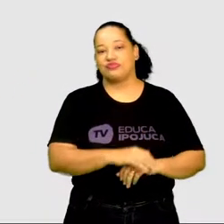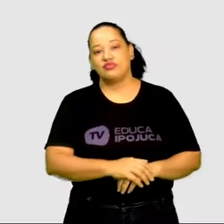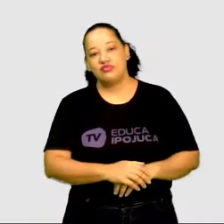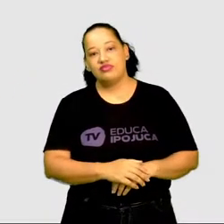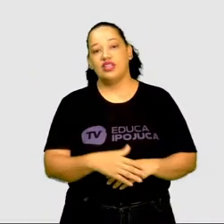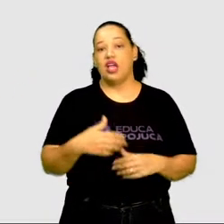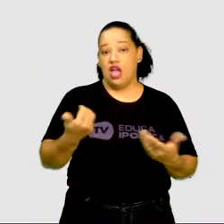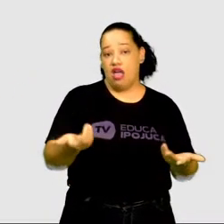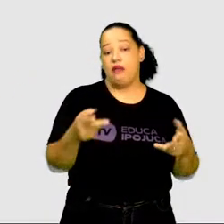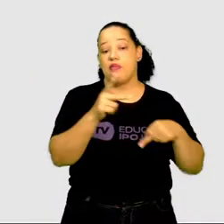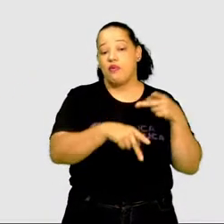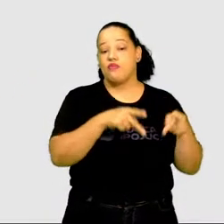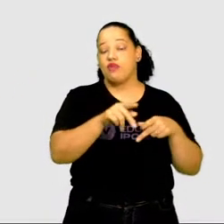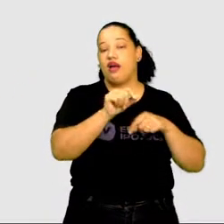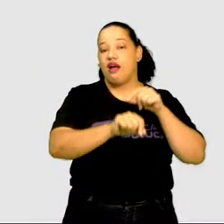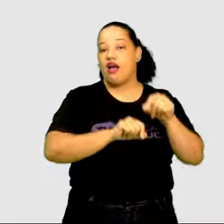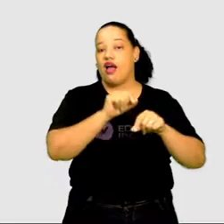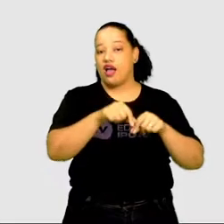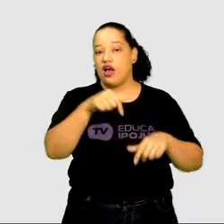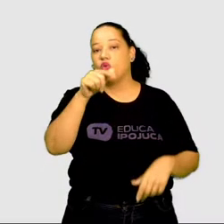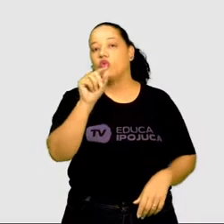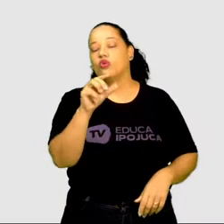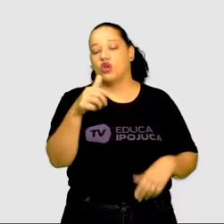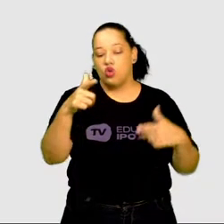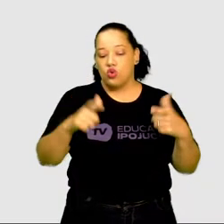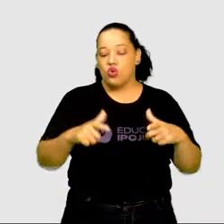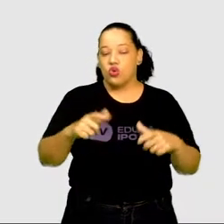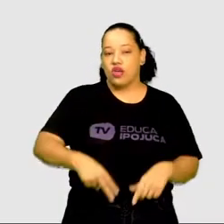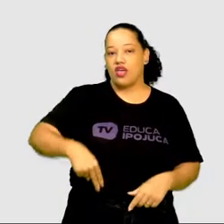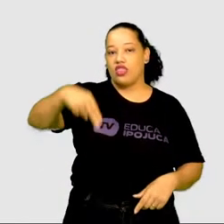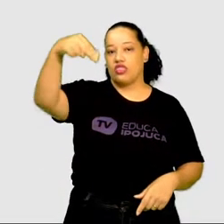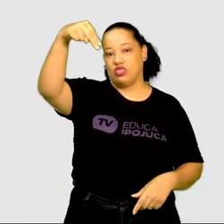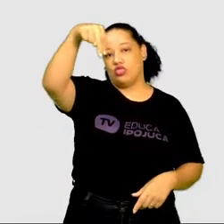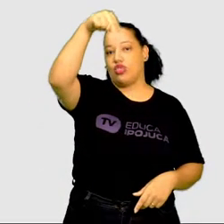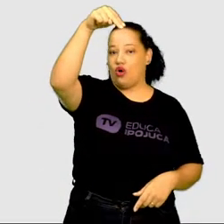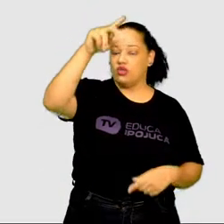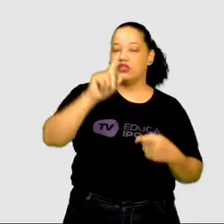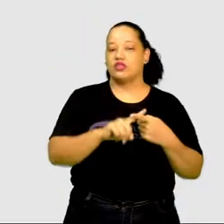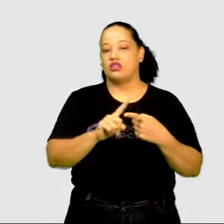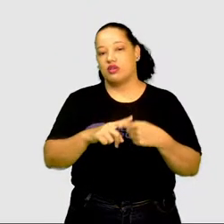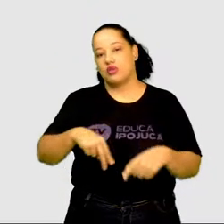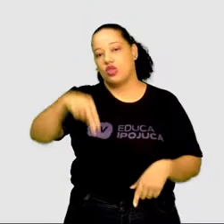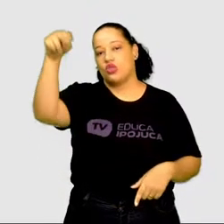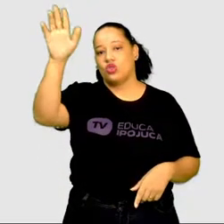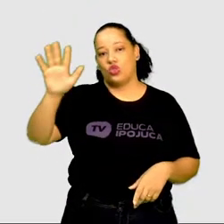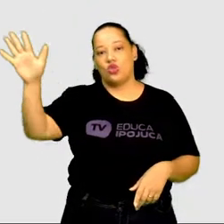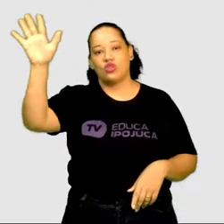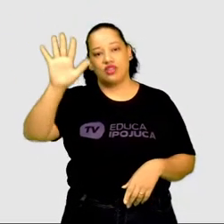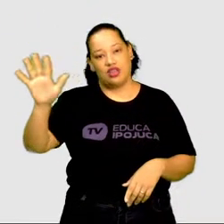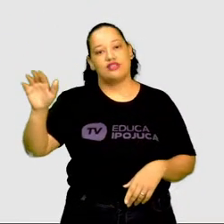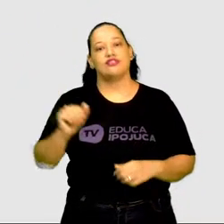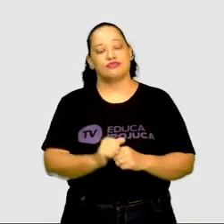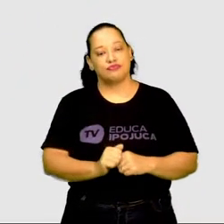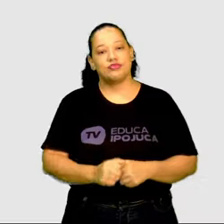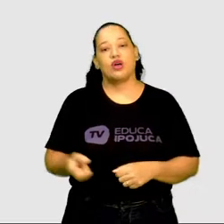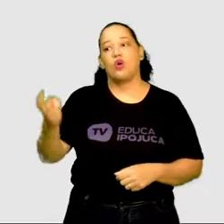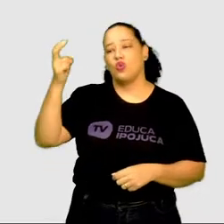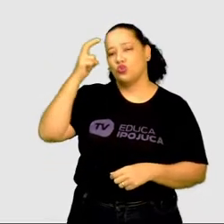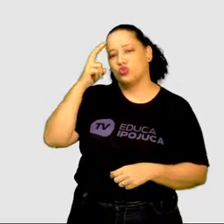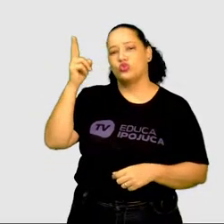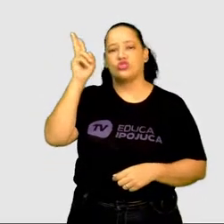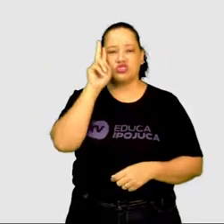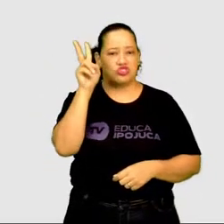Por que será? Porque criou-se adaptações dentro da nossa cultura e representam histórias